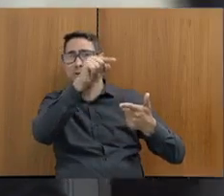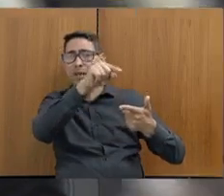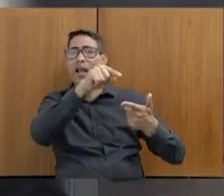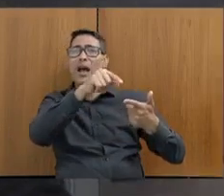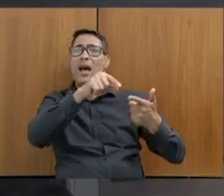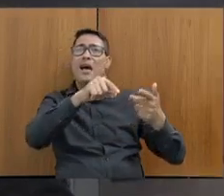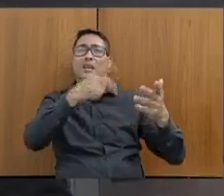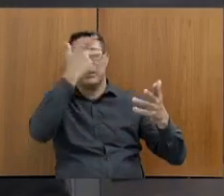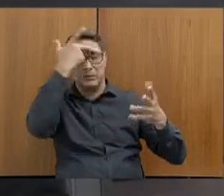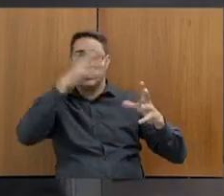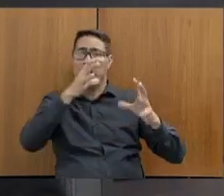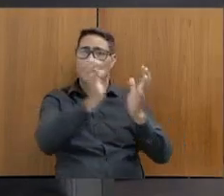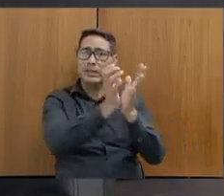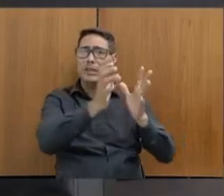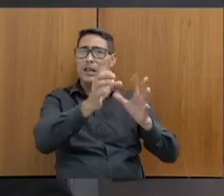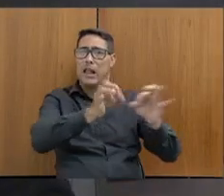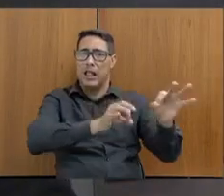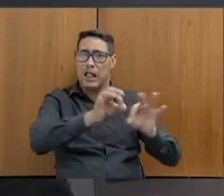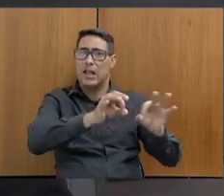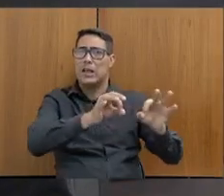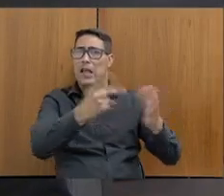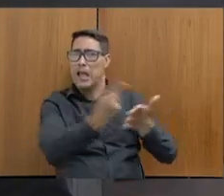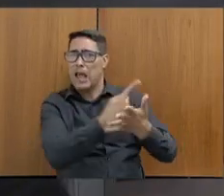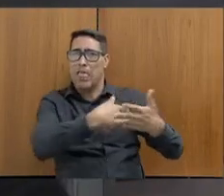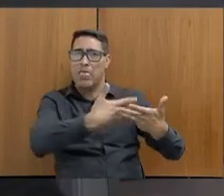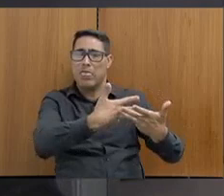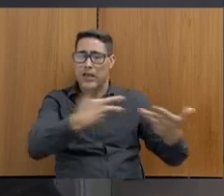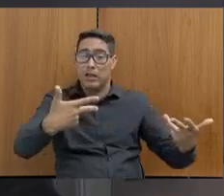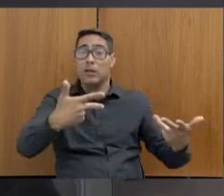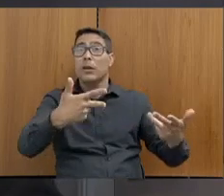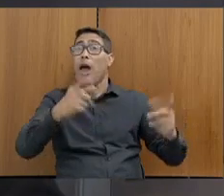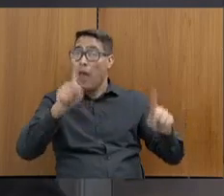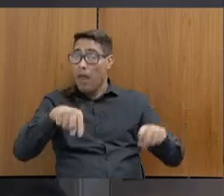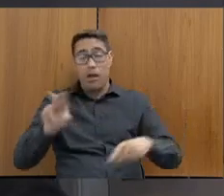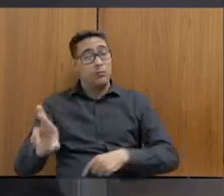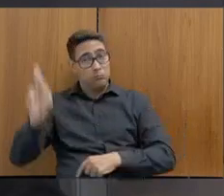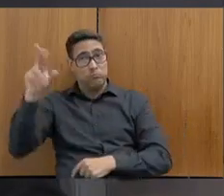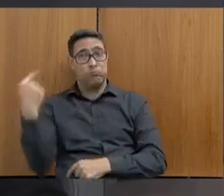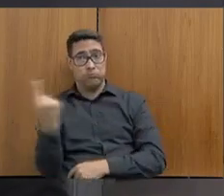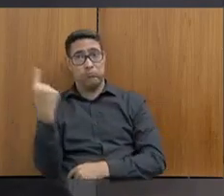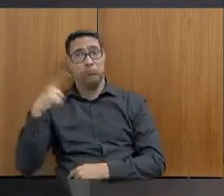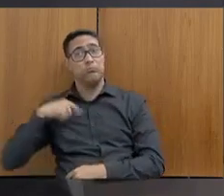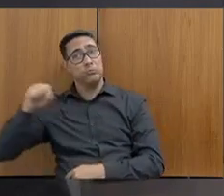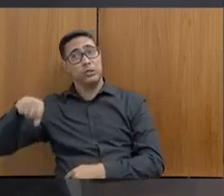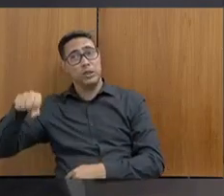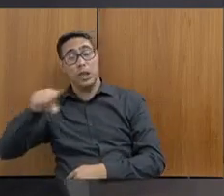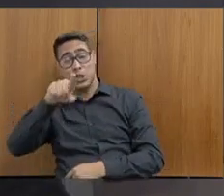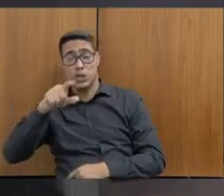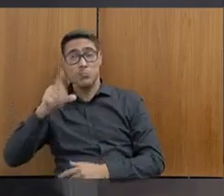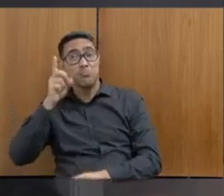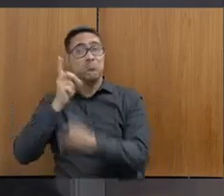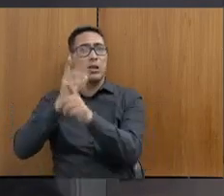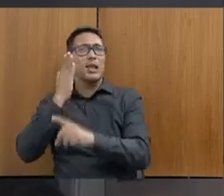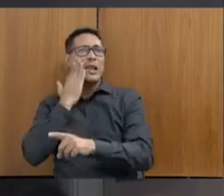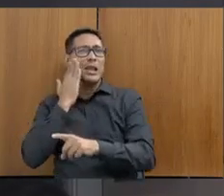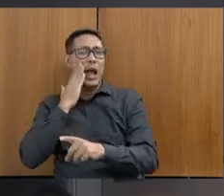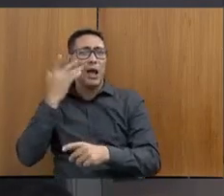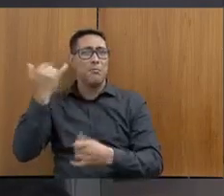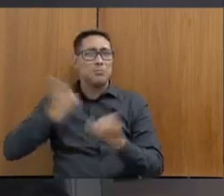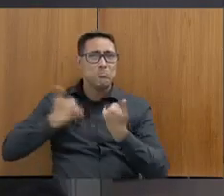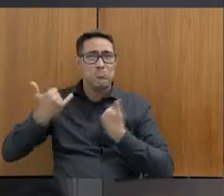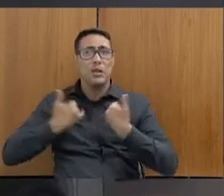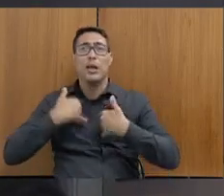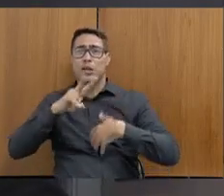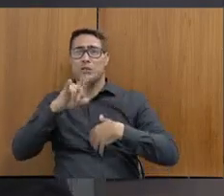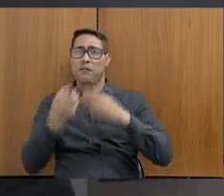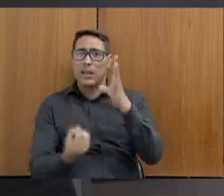de quadrilhas organizadas, de organizações criminosas, era uma obrigação nossa, toda vez que a gente toma conhecimento disso, promover essas ações,